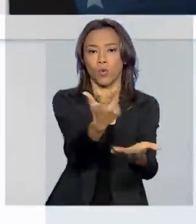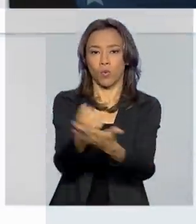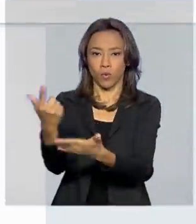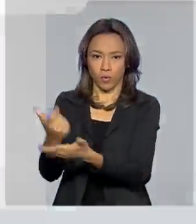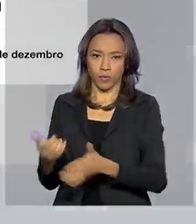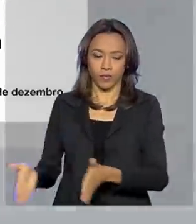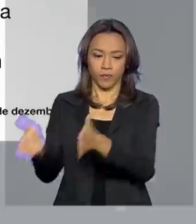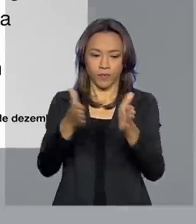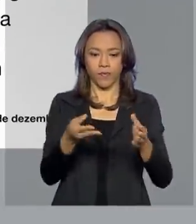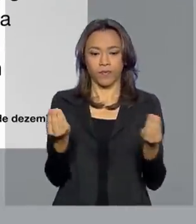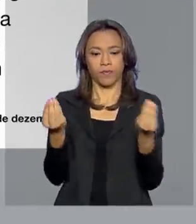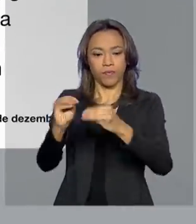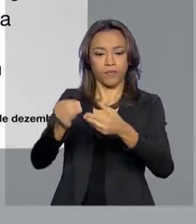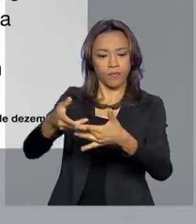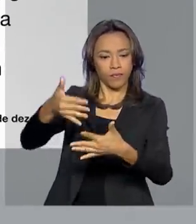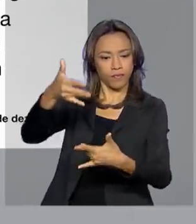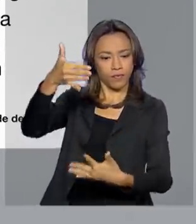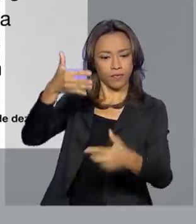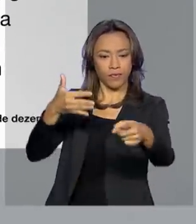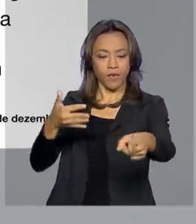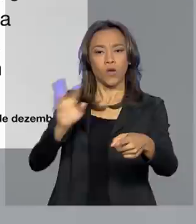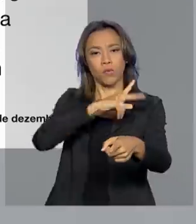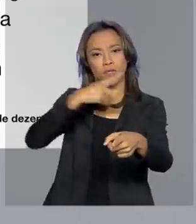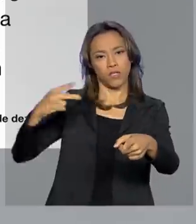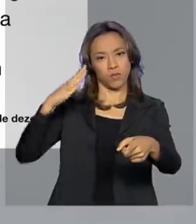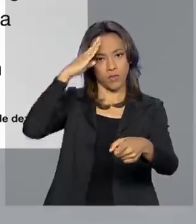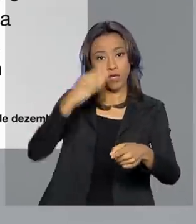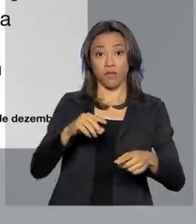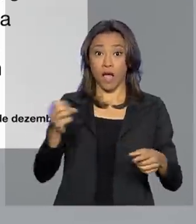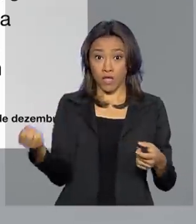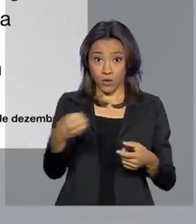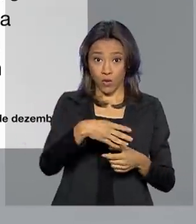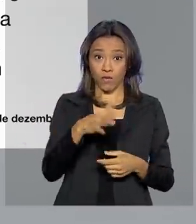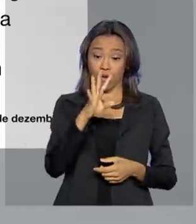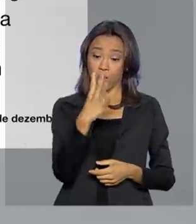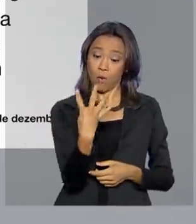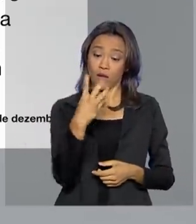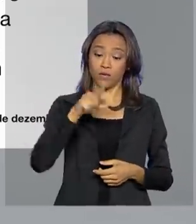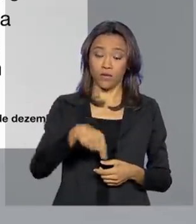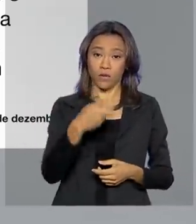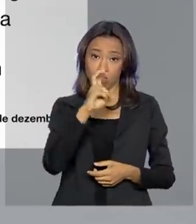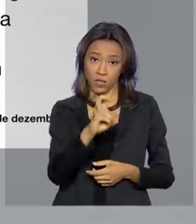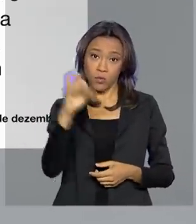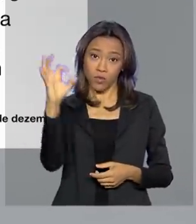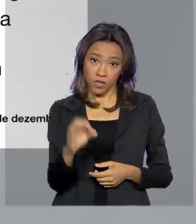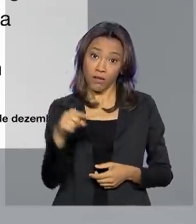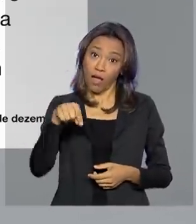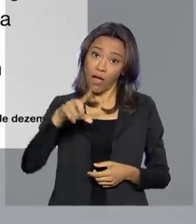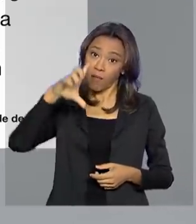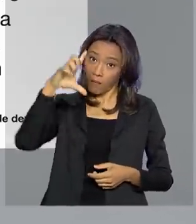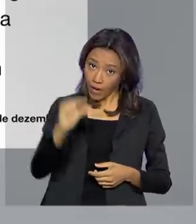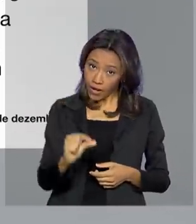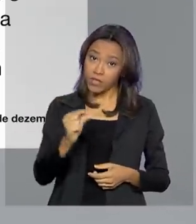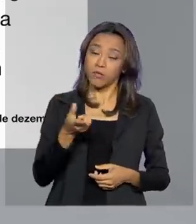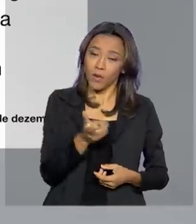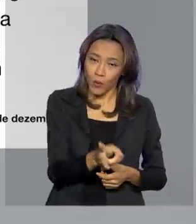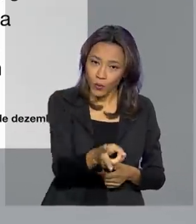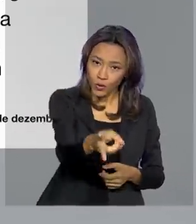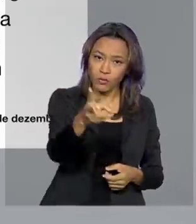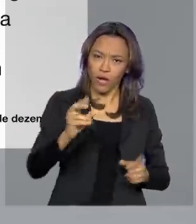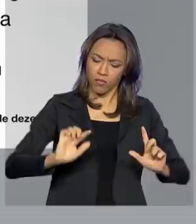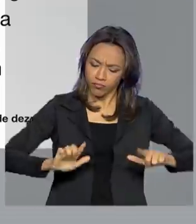o presidente Jair Bolsonaro disse que a nova taxa de 4,5% é suficientemente baixa para continuar